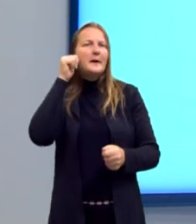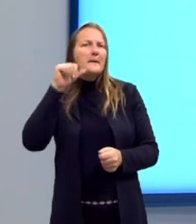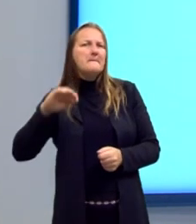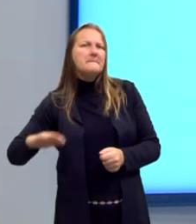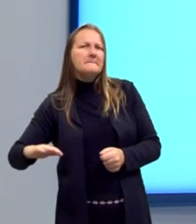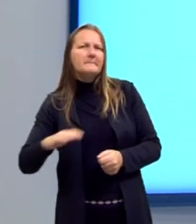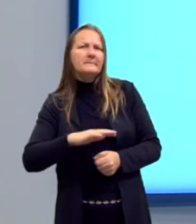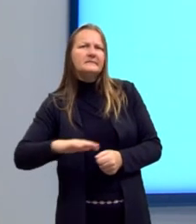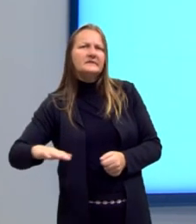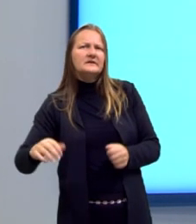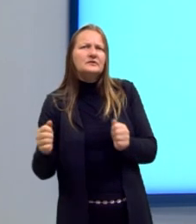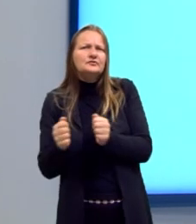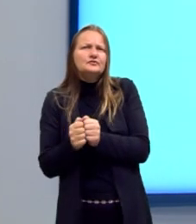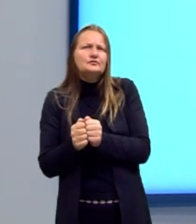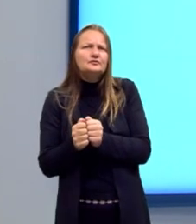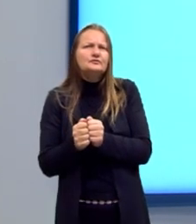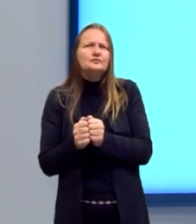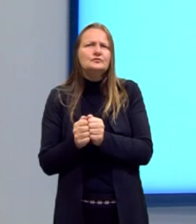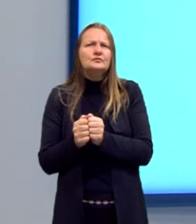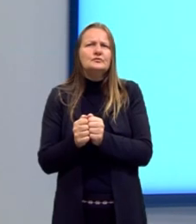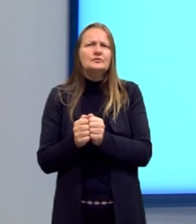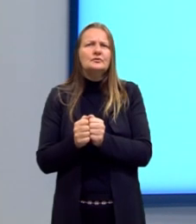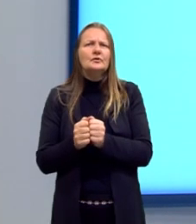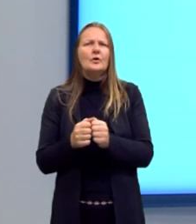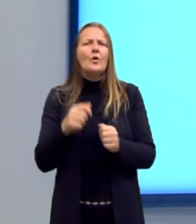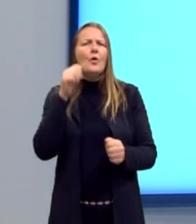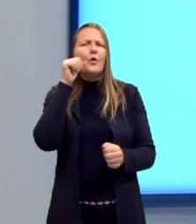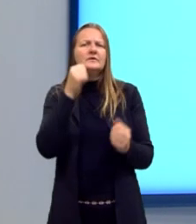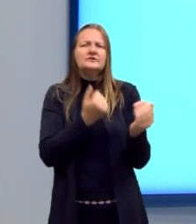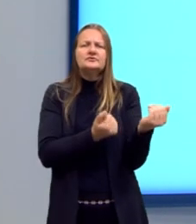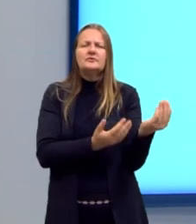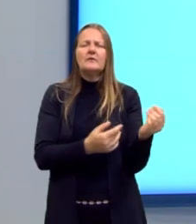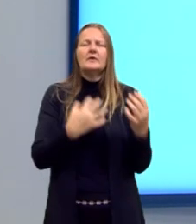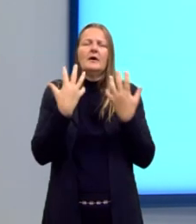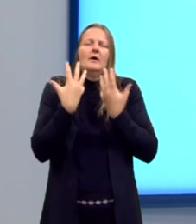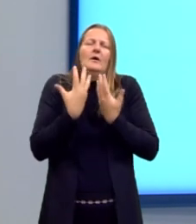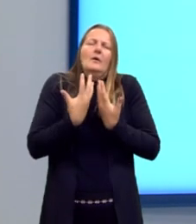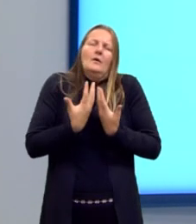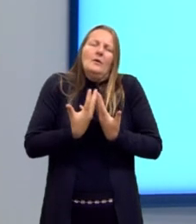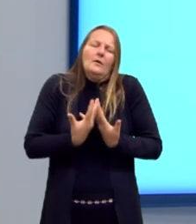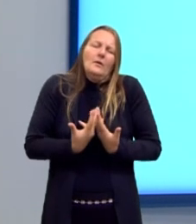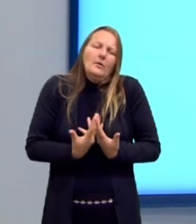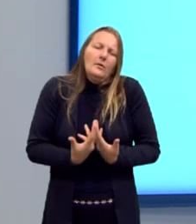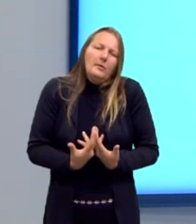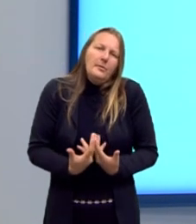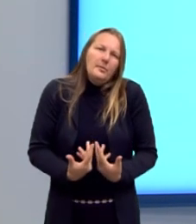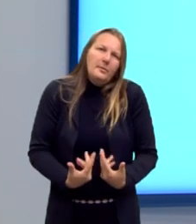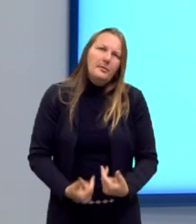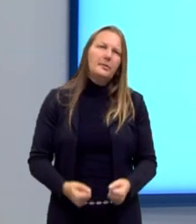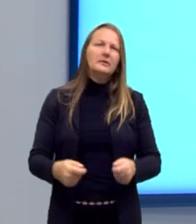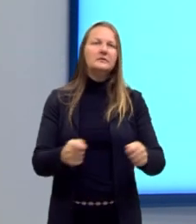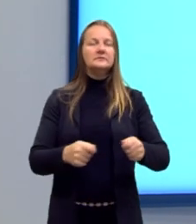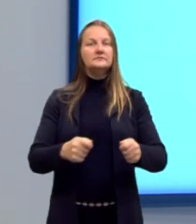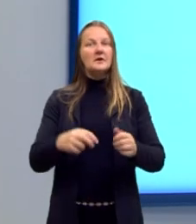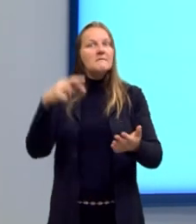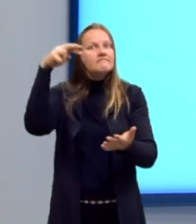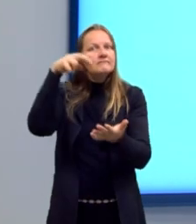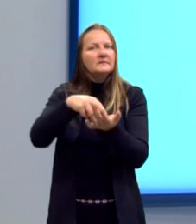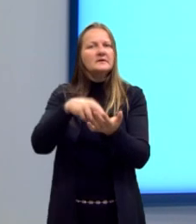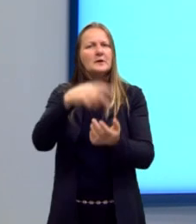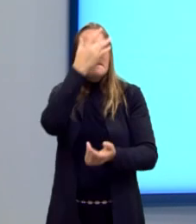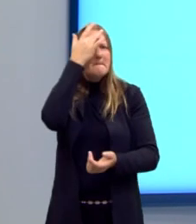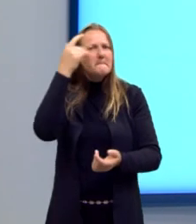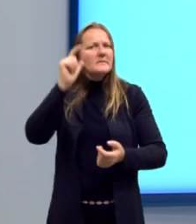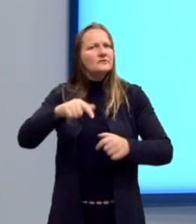auxiliando. Já temos aqui uma outra moça que está bem cansada de fazer esse serviço. E vai mostrando a realidade das